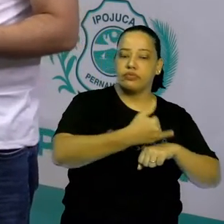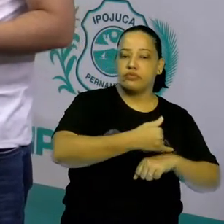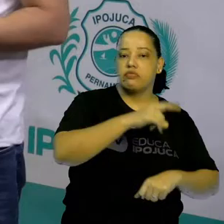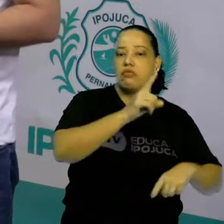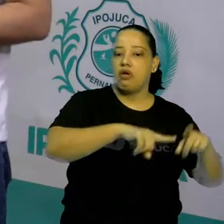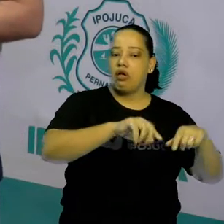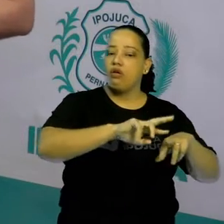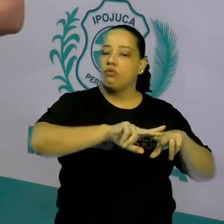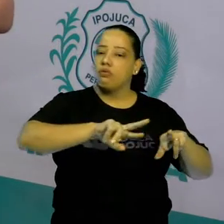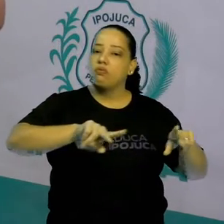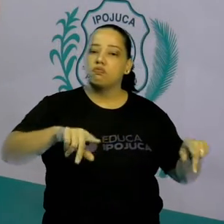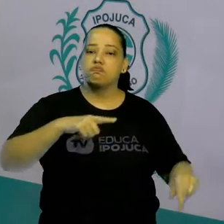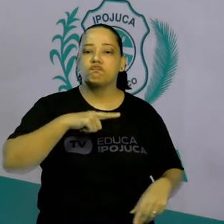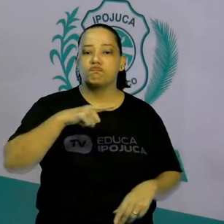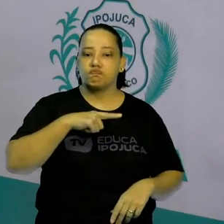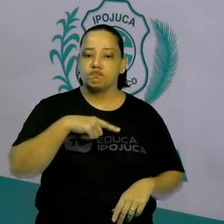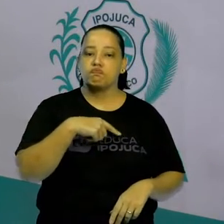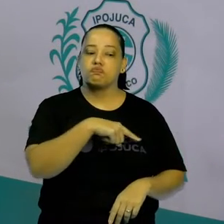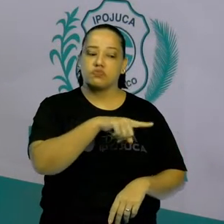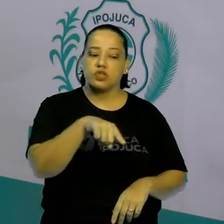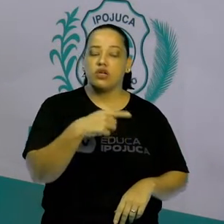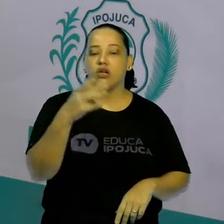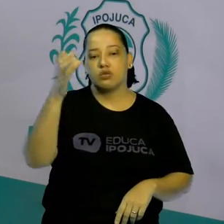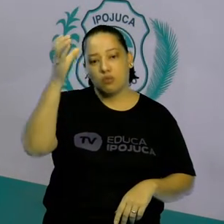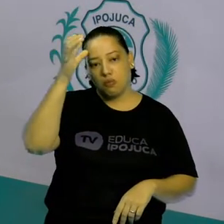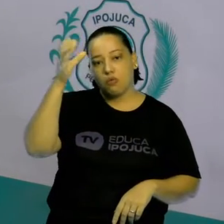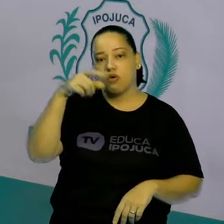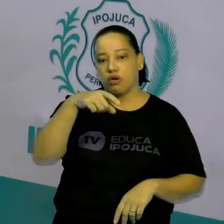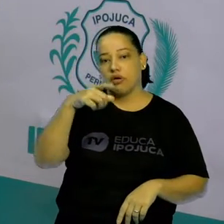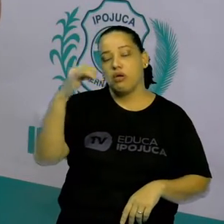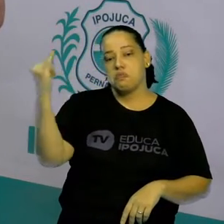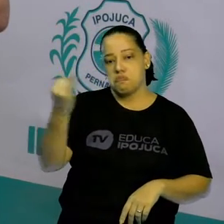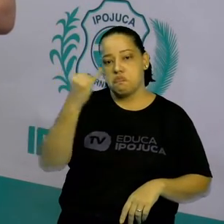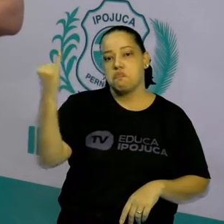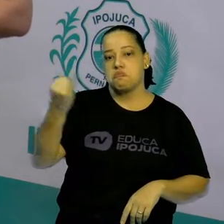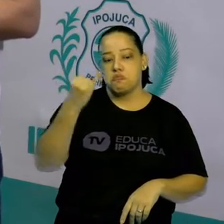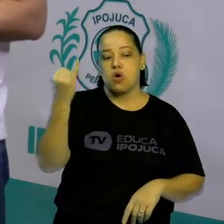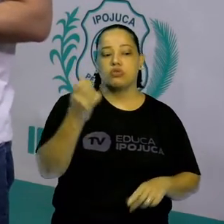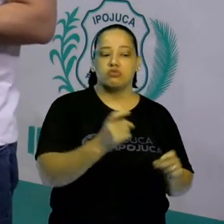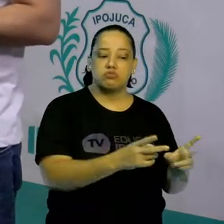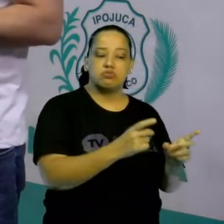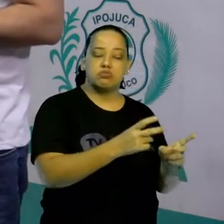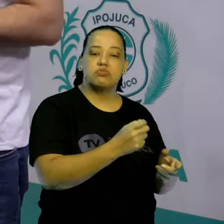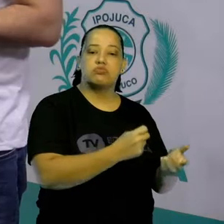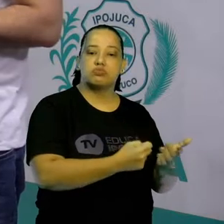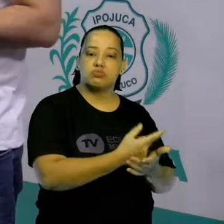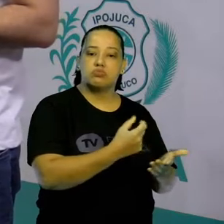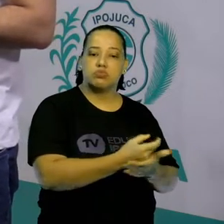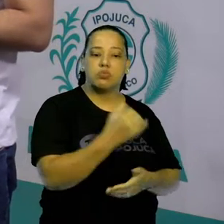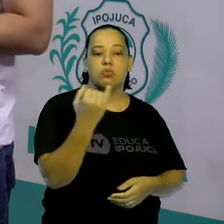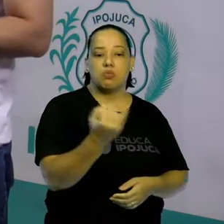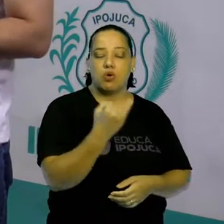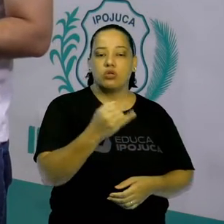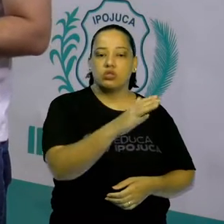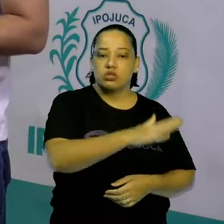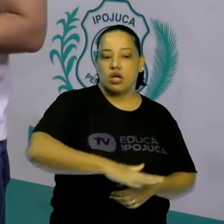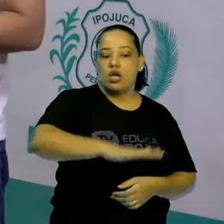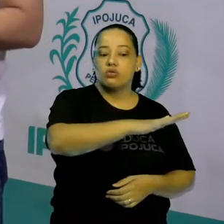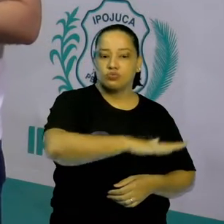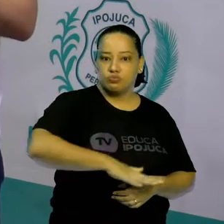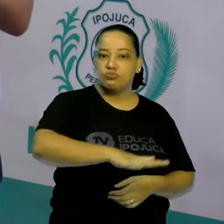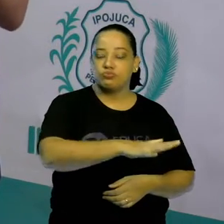certo? Então, o reino do Congo tinha uma importância comercial muito grande ali naquela região.